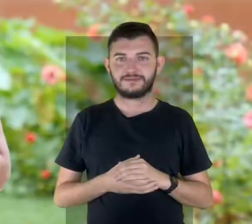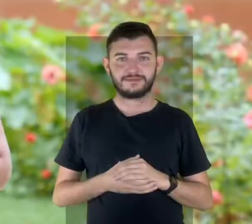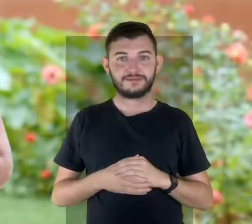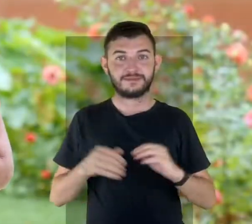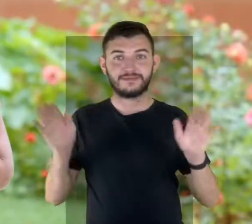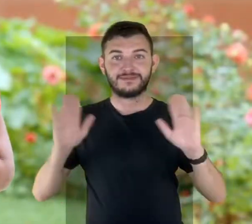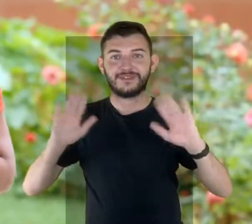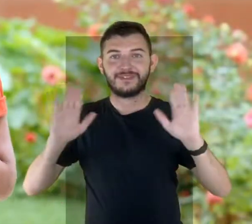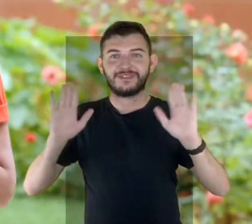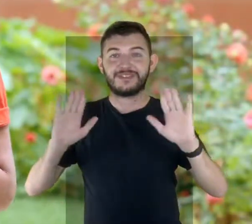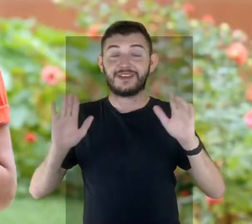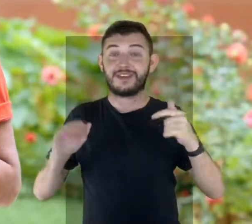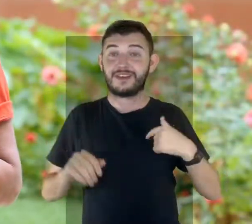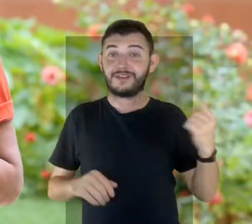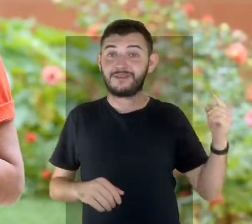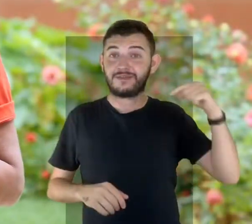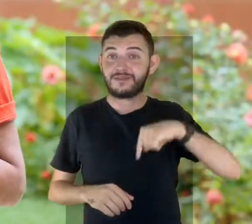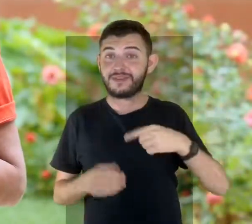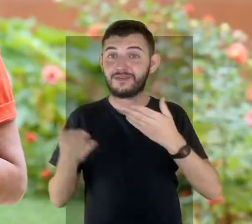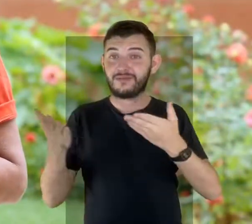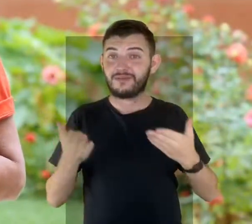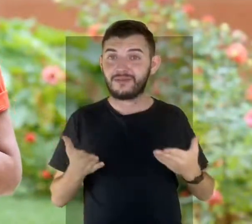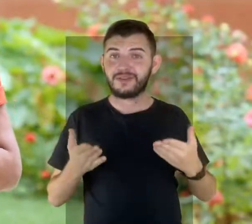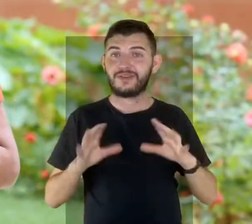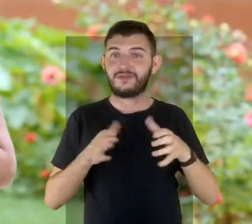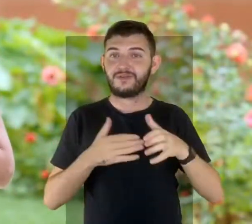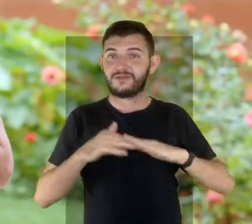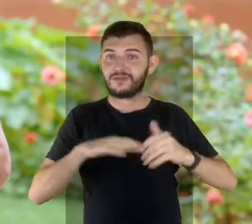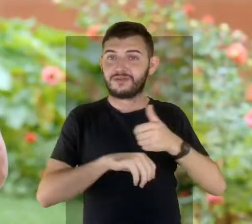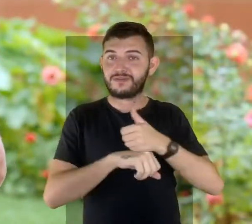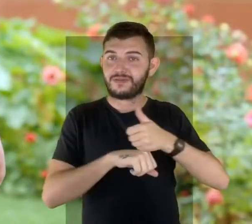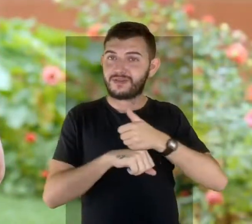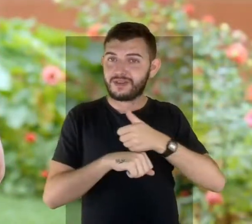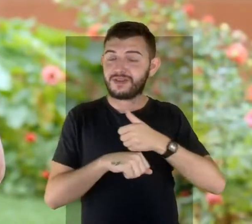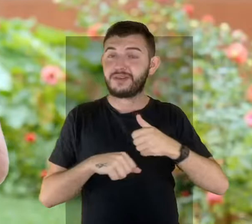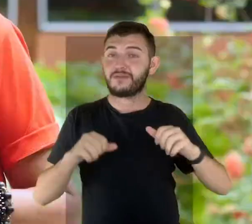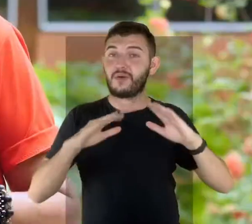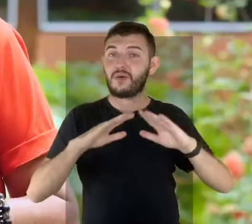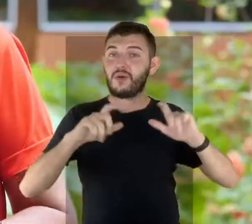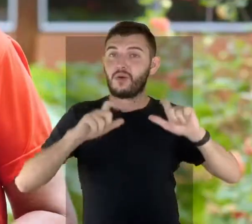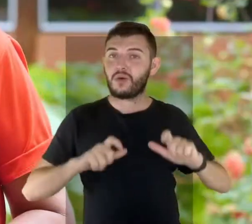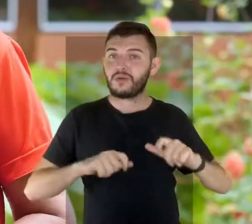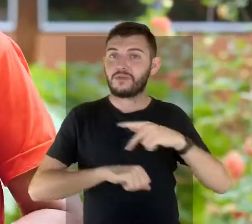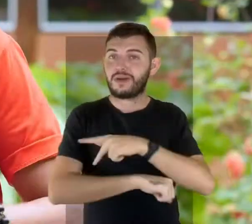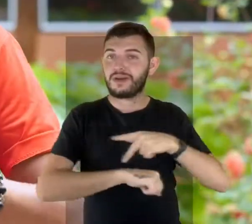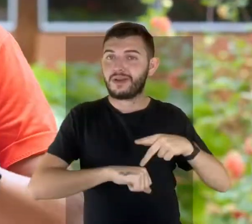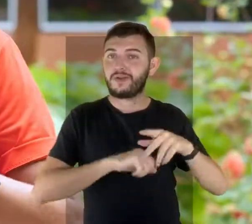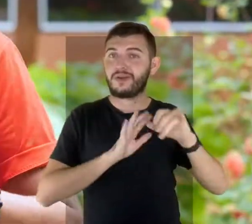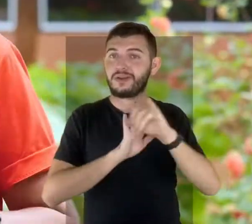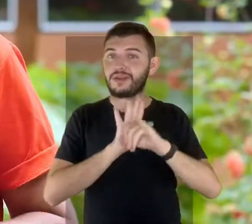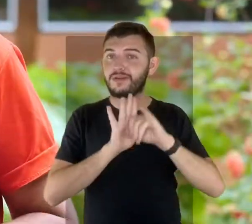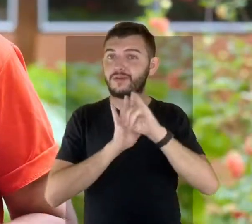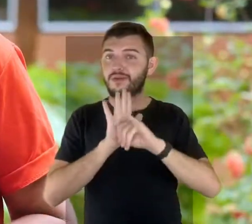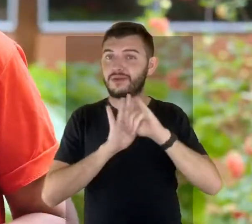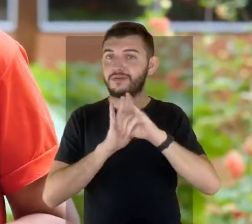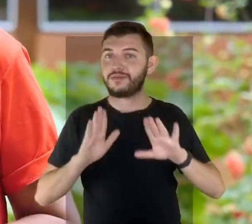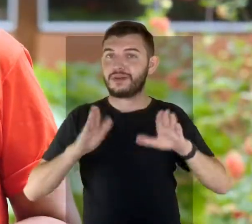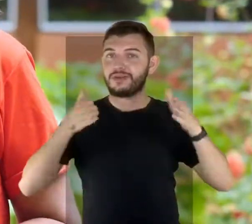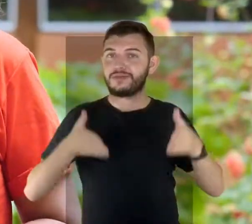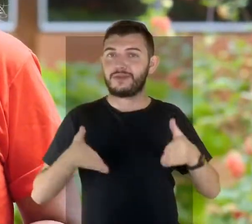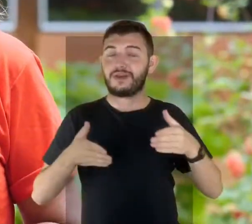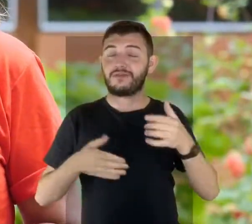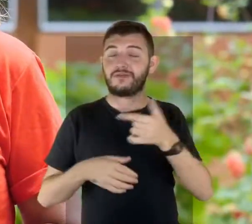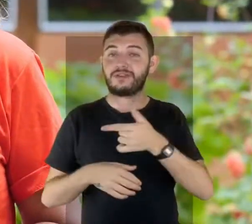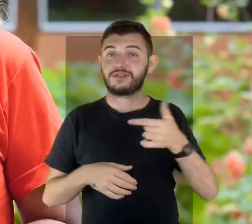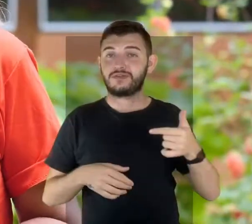Olá pessoal, estou passando para convidar a nossa categoria do Paranuá e Itapuã para participar dia 22 da